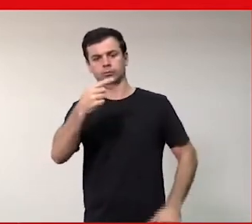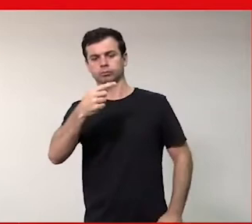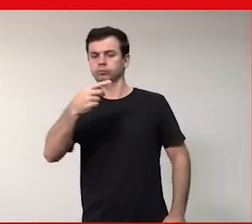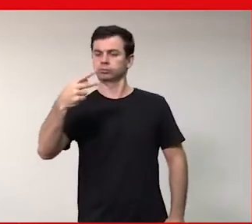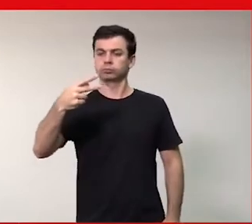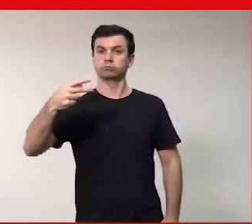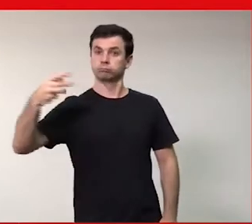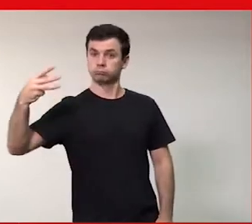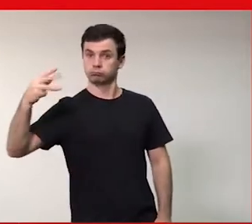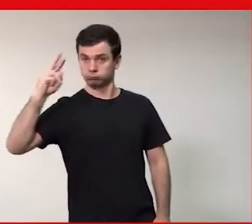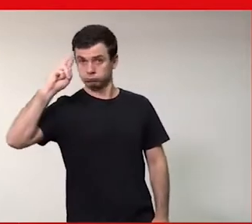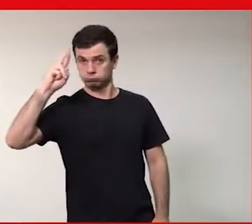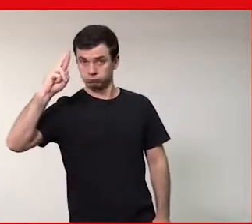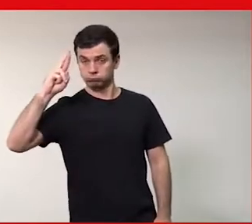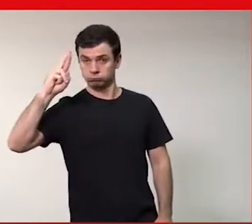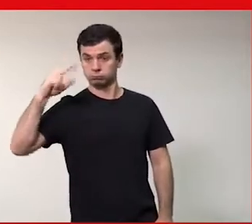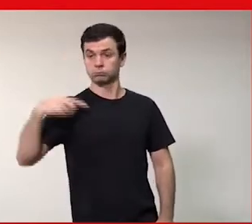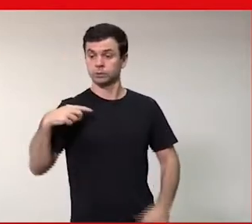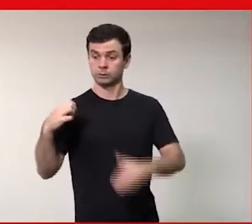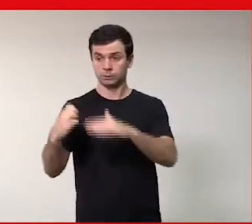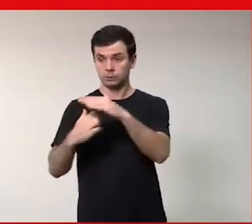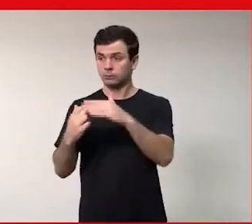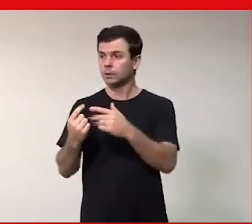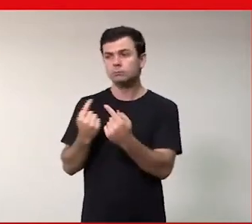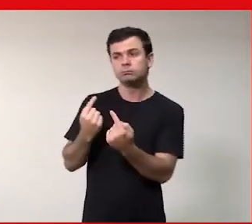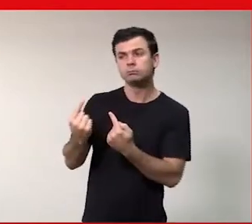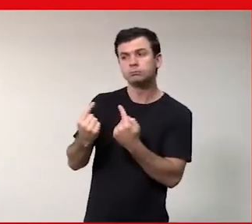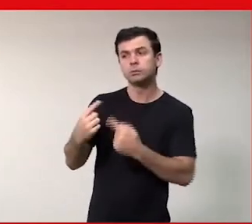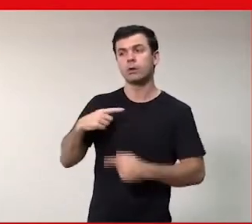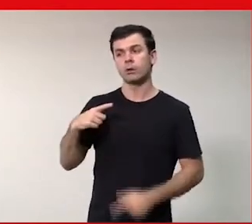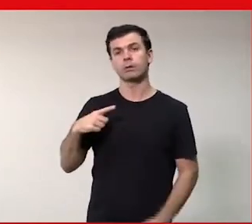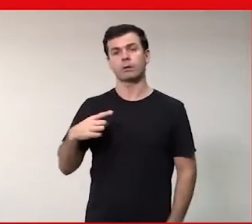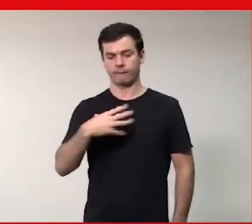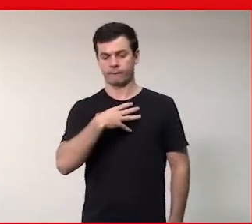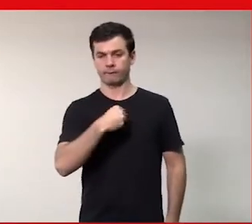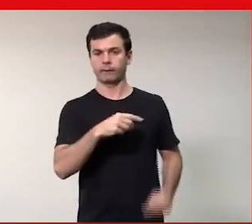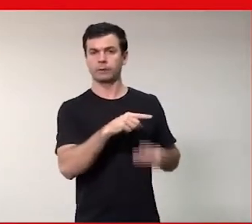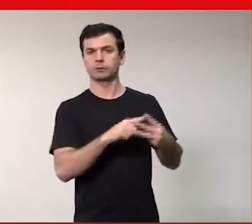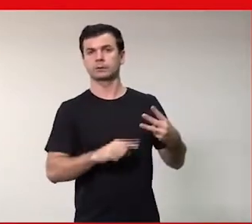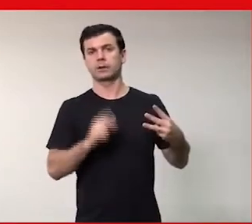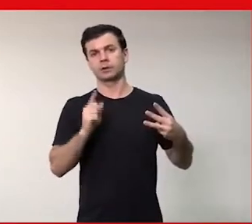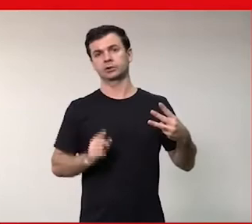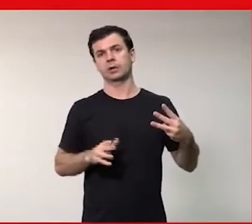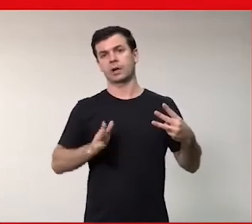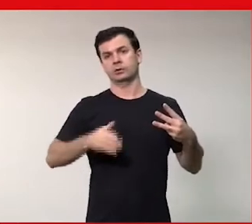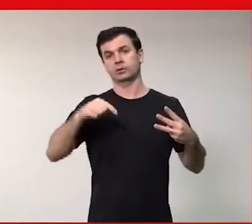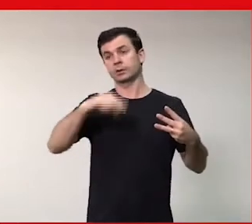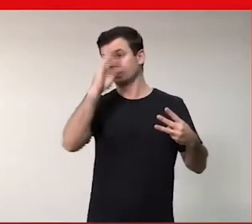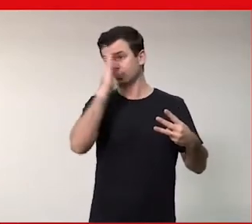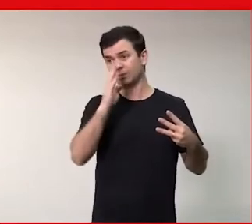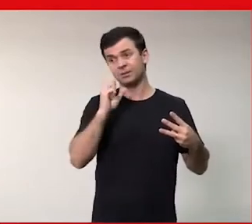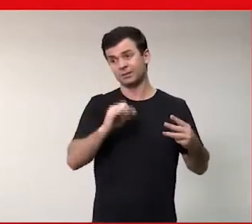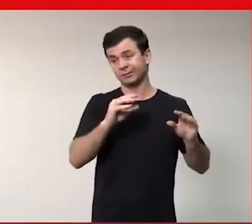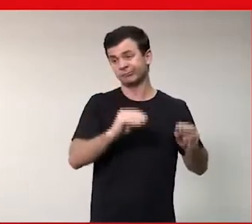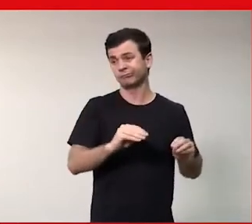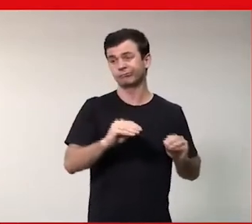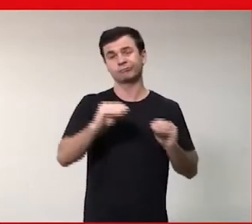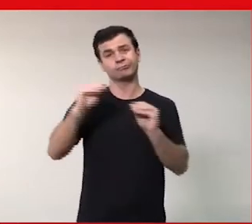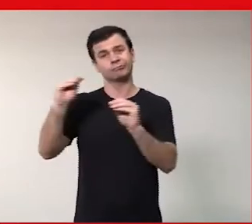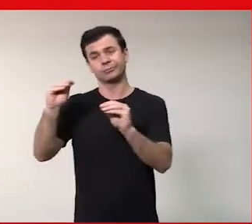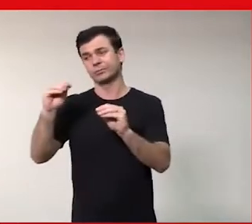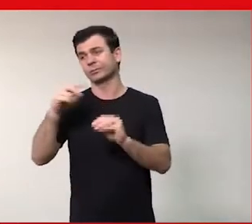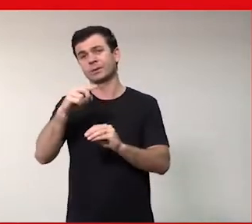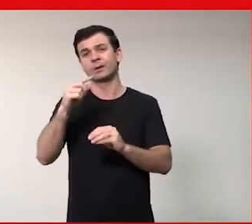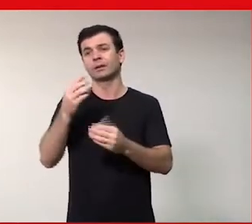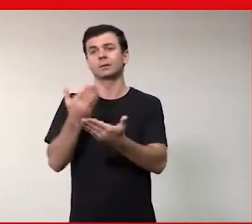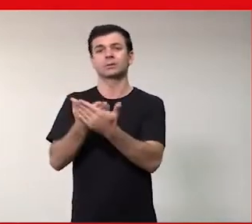a empresa e disse, olha, eu tenho três filhos que estão acabando a escola aqui no Brasil. Se a gente tiver que mudar do Brasil nesse momento, eles não vão ter